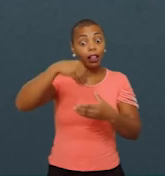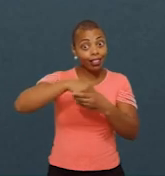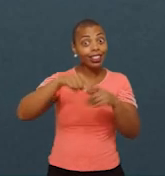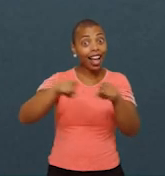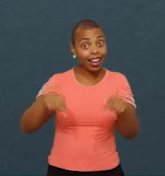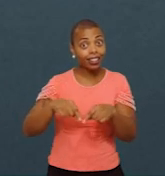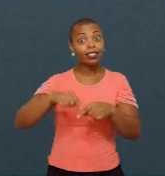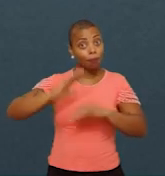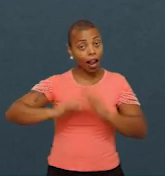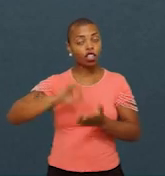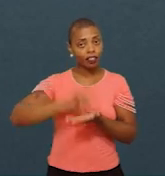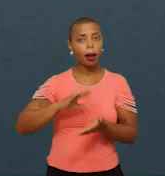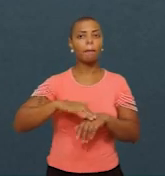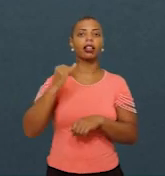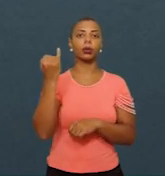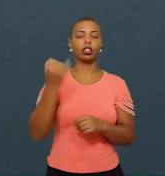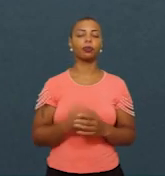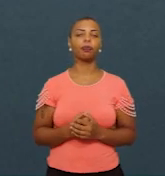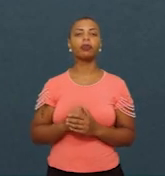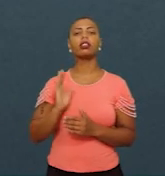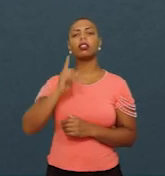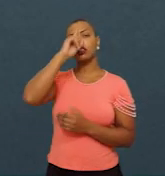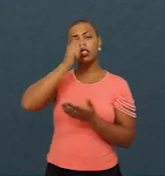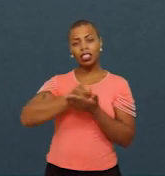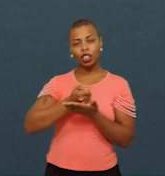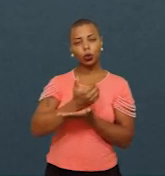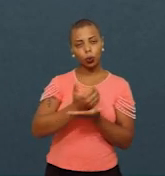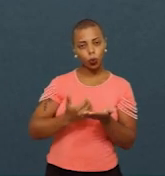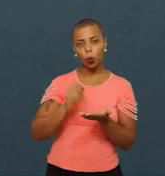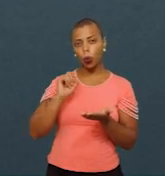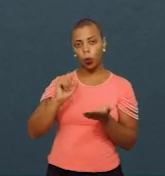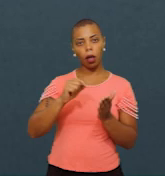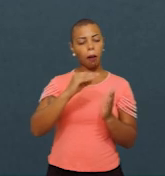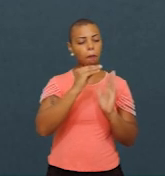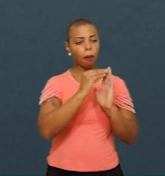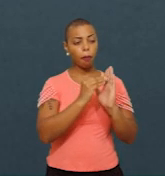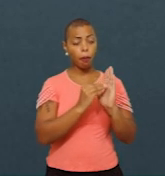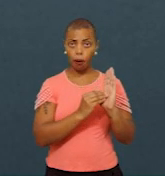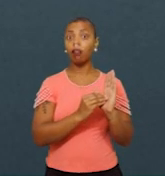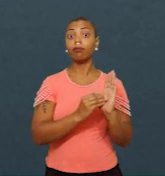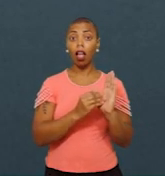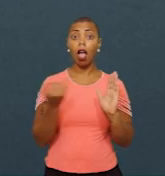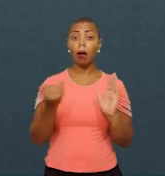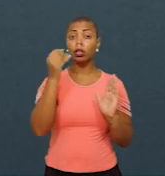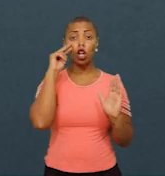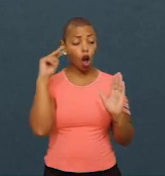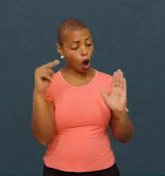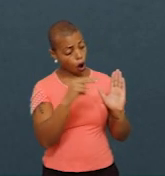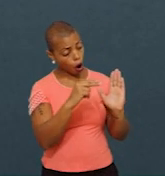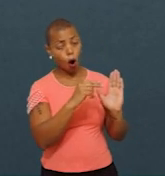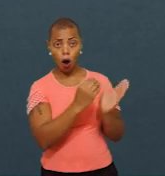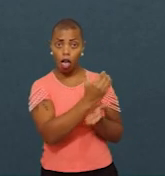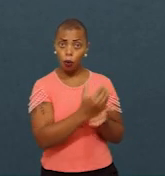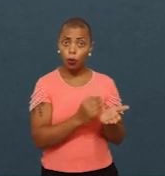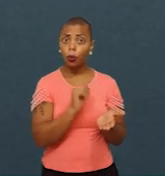importante. Definido o currículo, é muito importante olhar para esse currículo